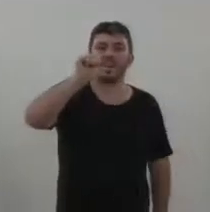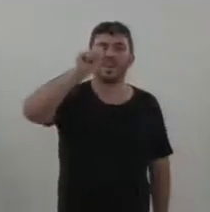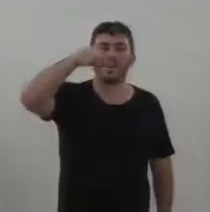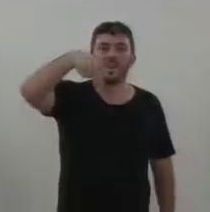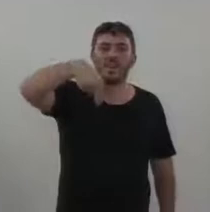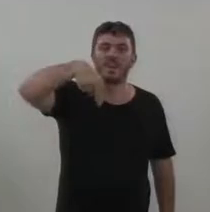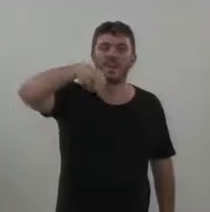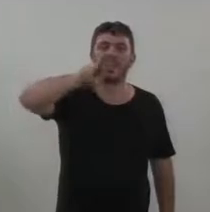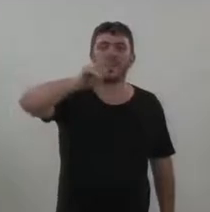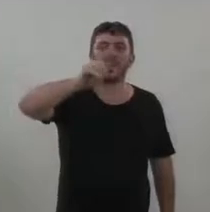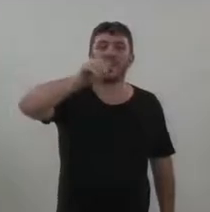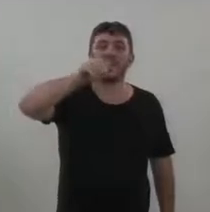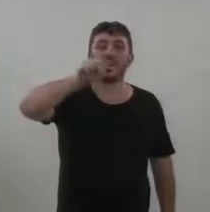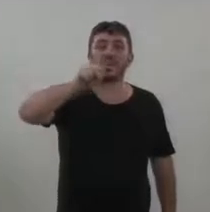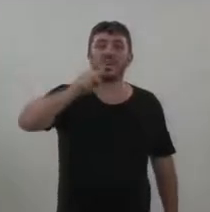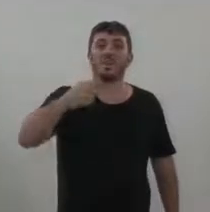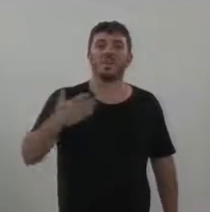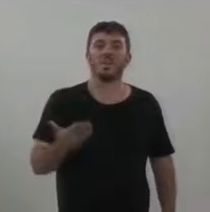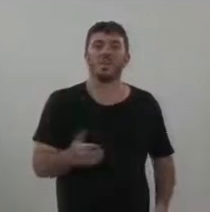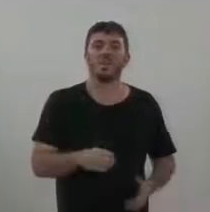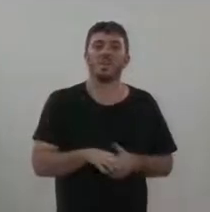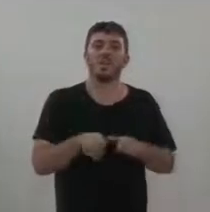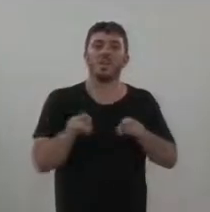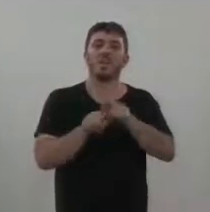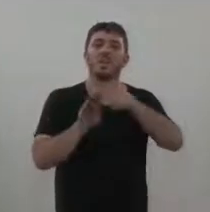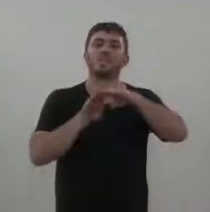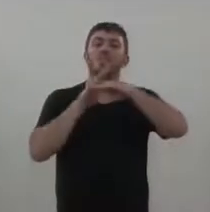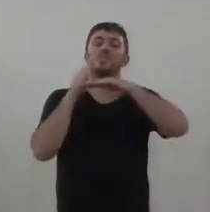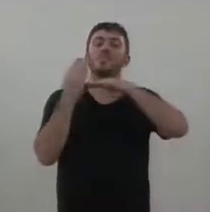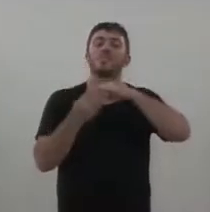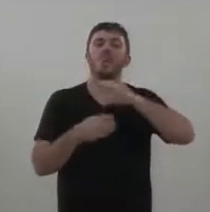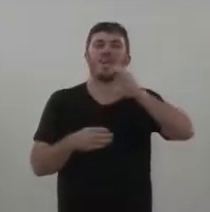bem no meio da via. O da Capela também está aí.